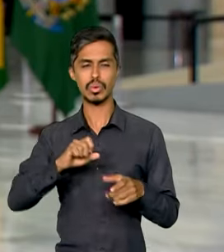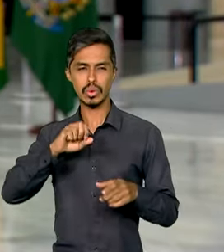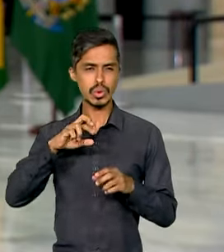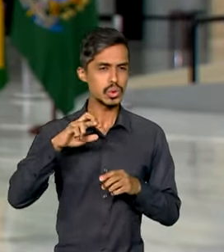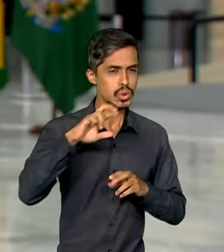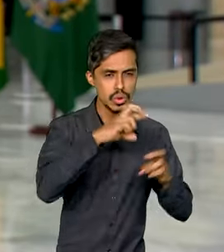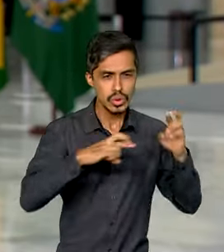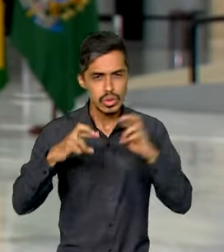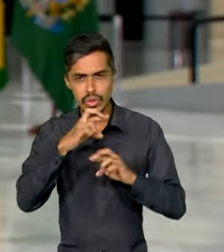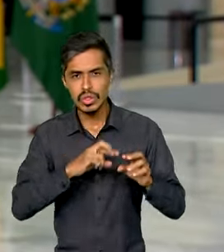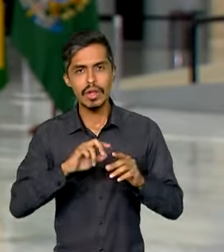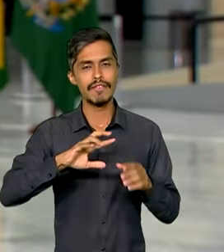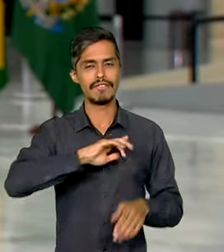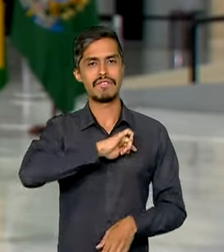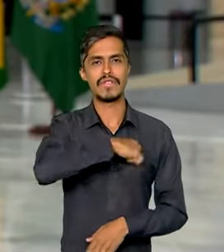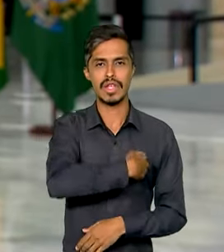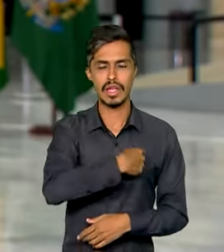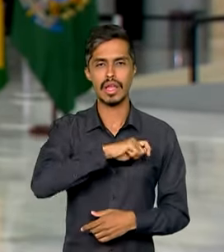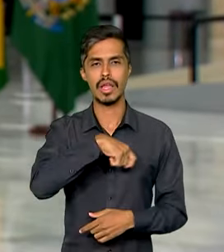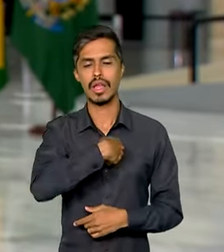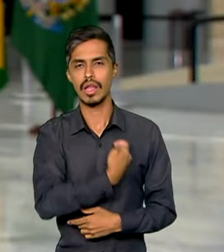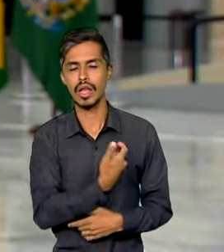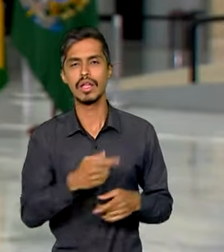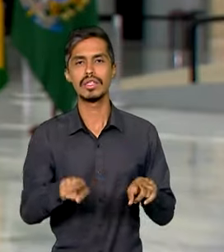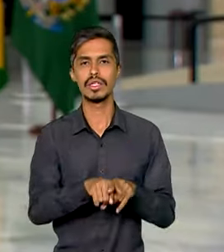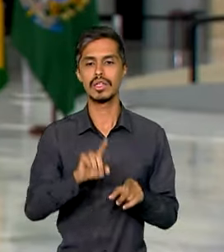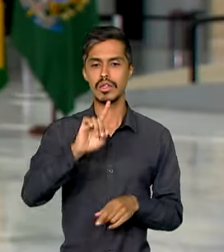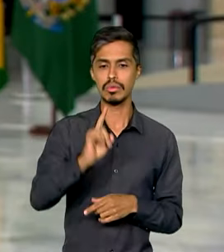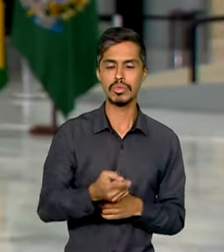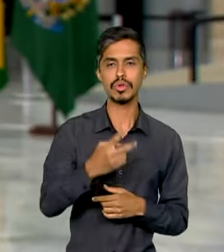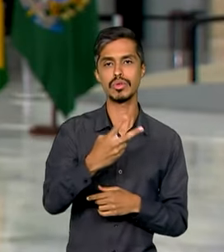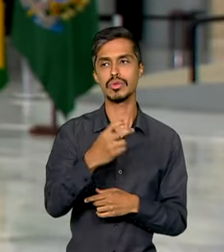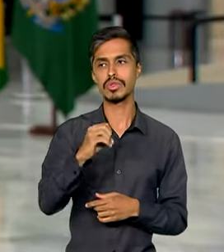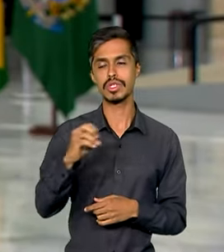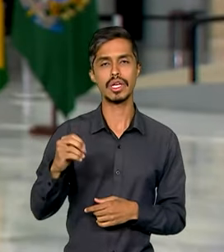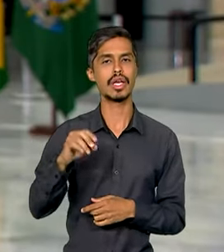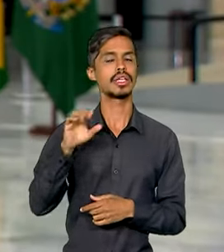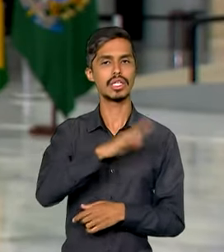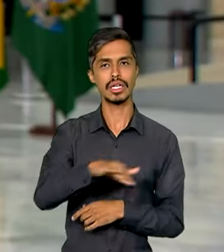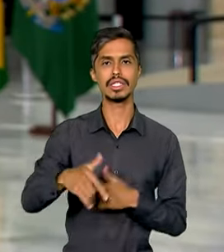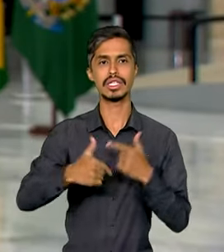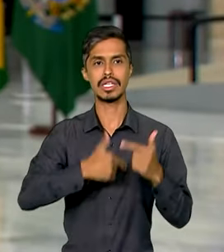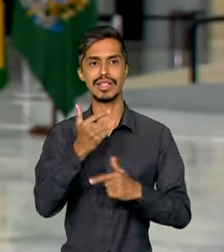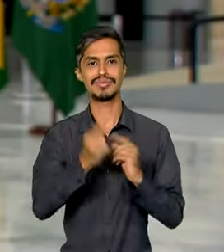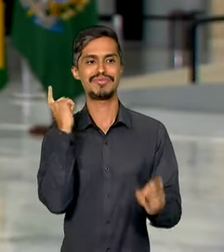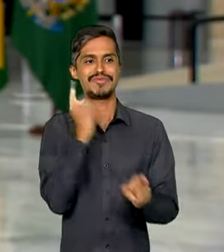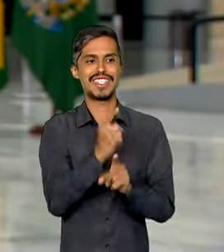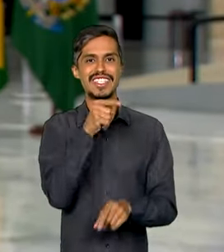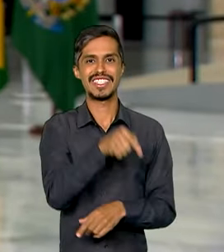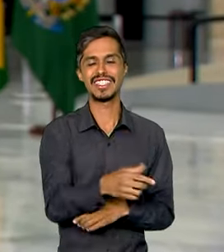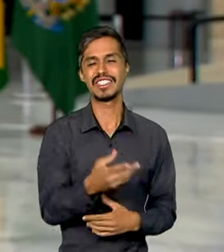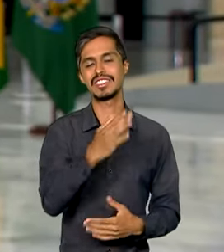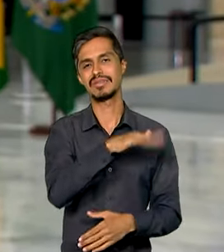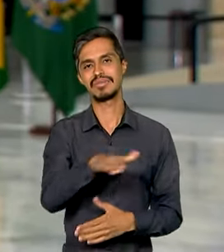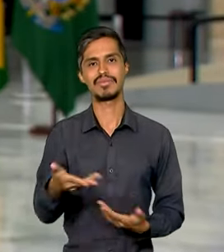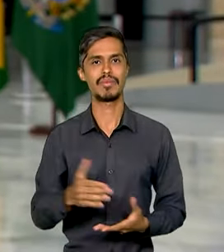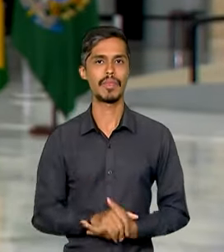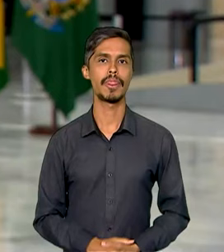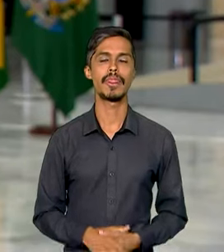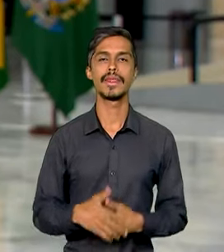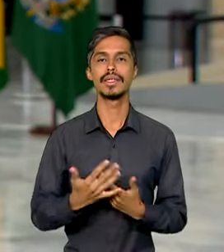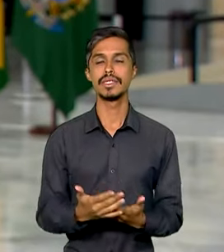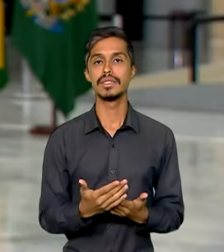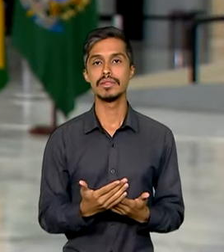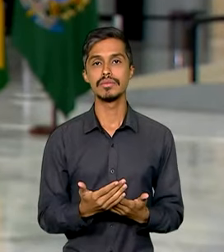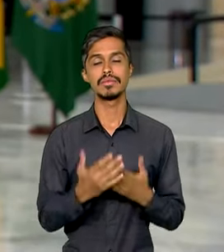2.255 crianças e adolescentes flagrados em situação de trabalho infantil. Mais da metade, cerca